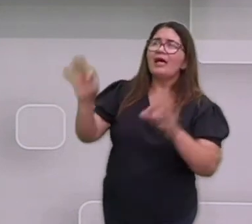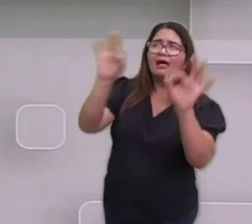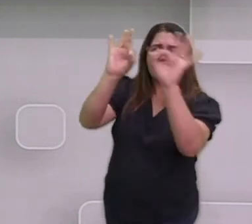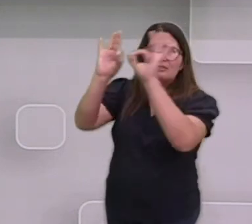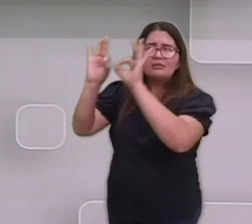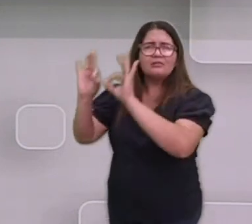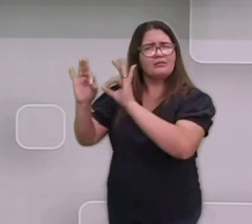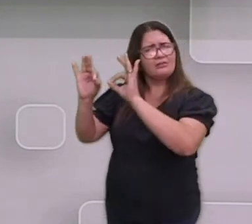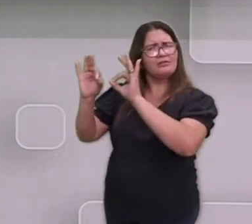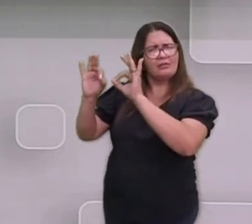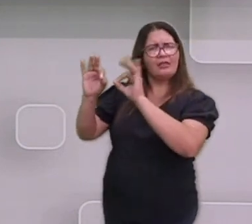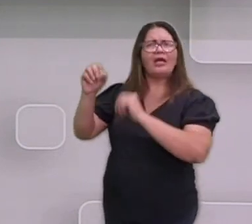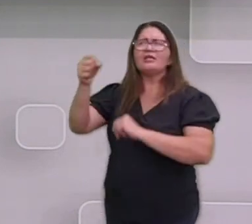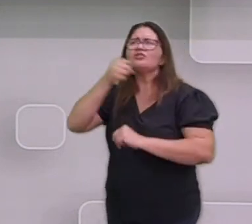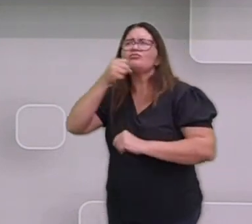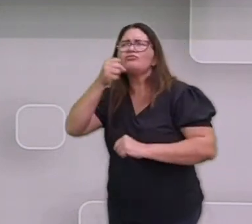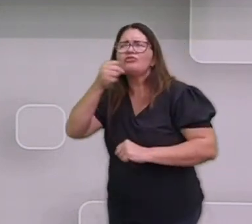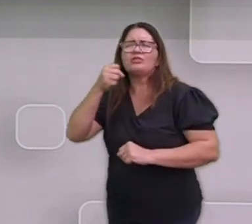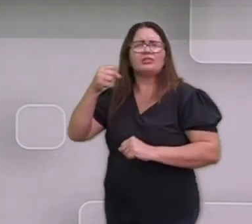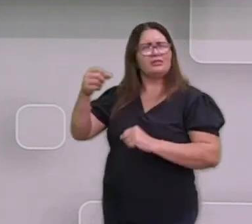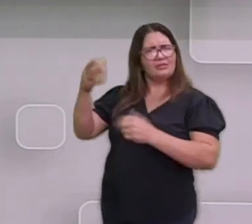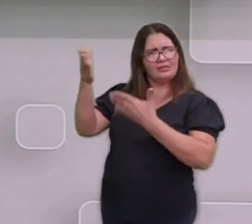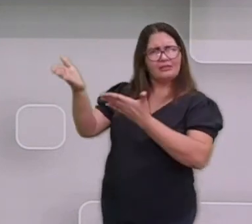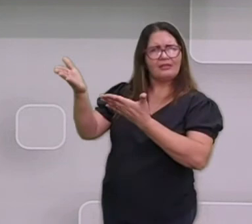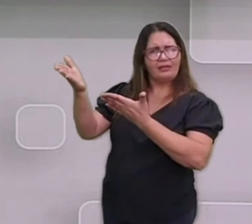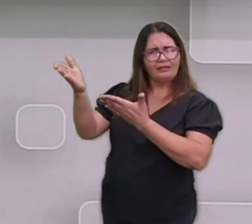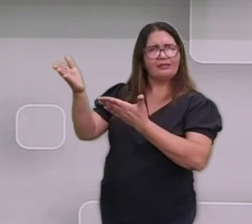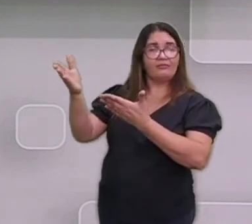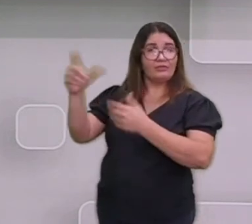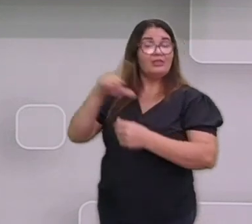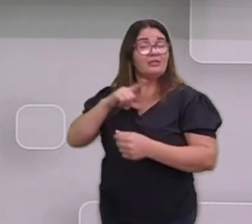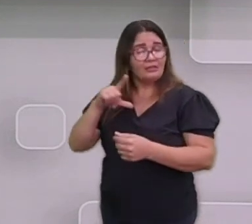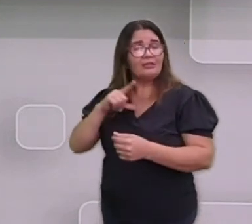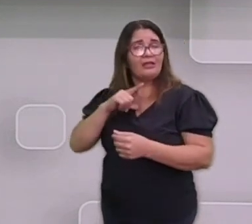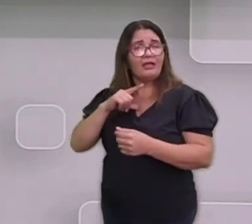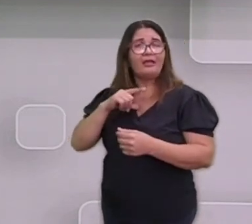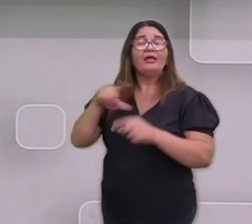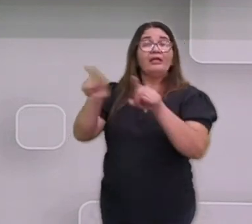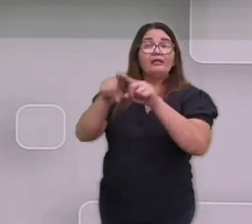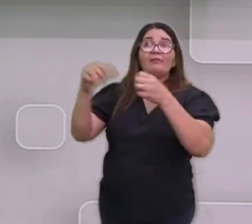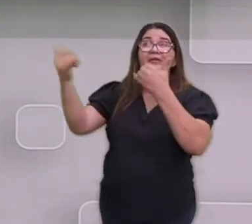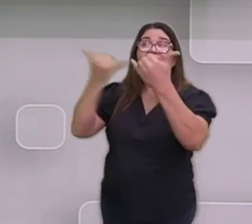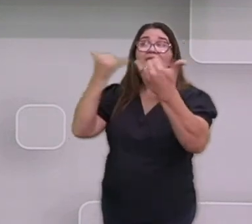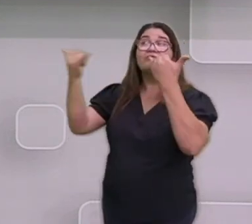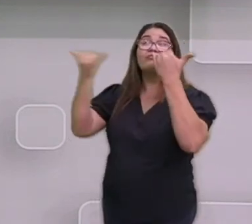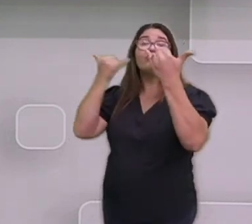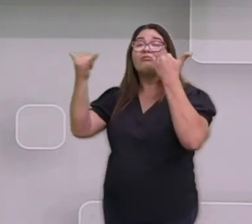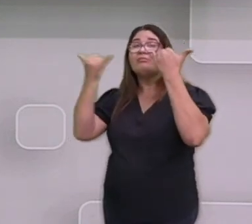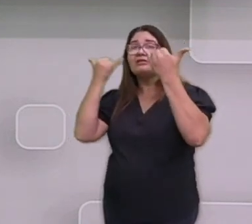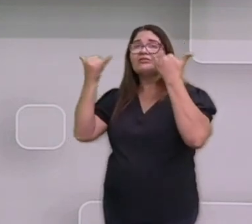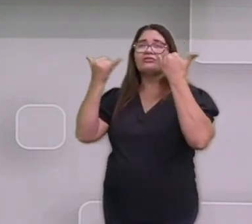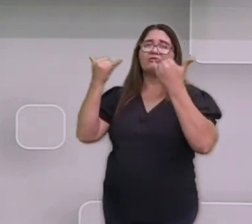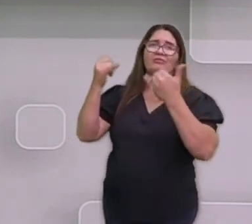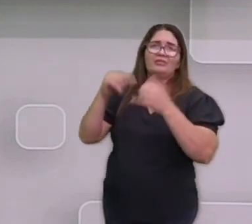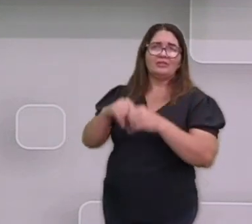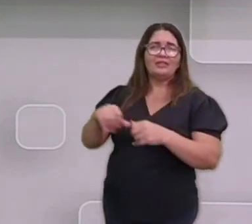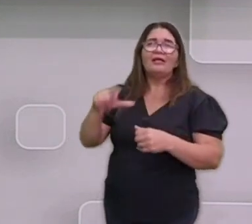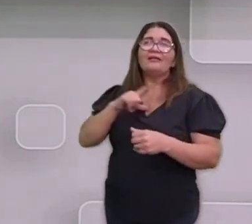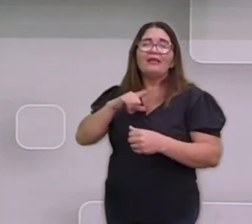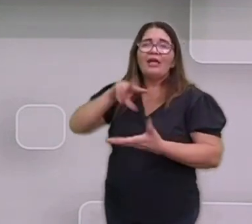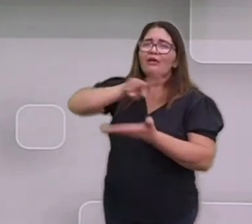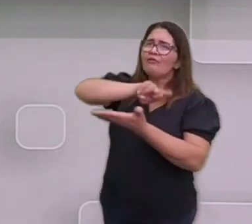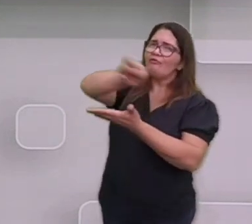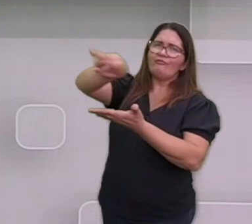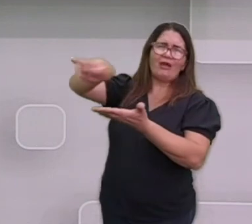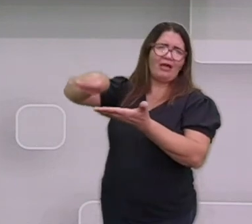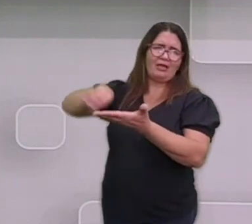essa aula que a gente falou, preste um pouco mais de atenção nas informações que os telejornais dão em relação ao